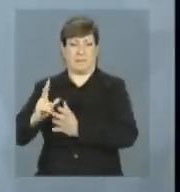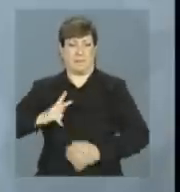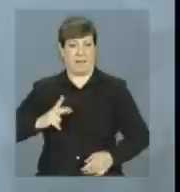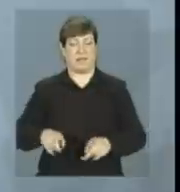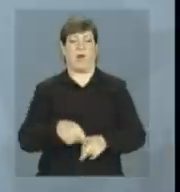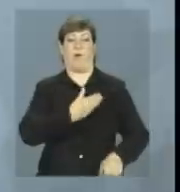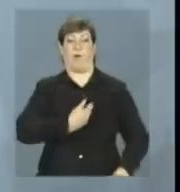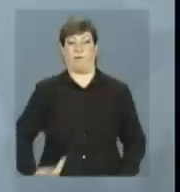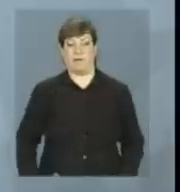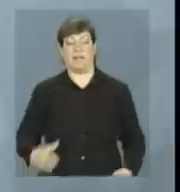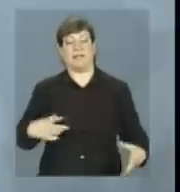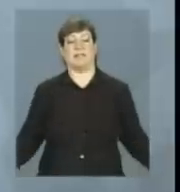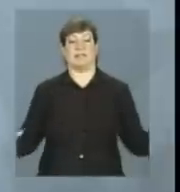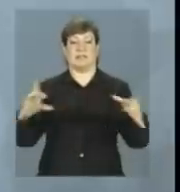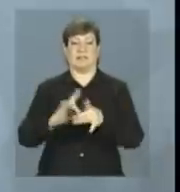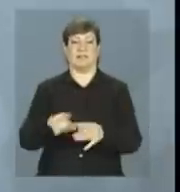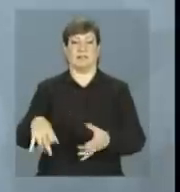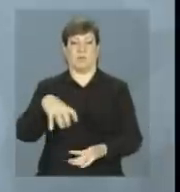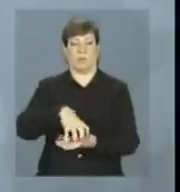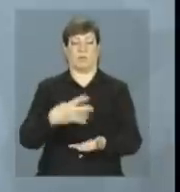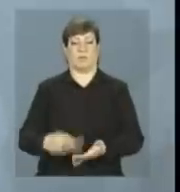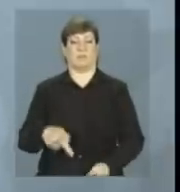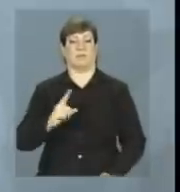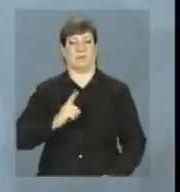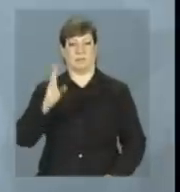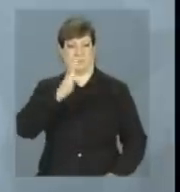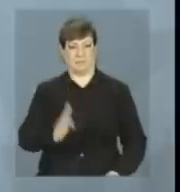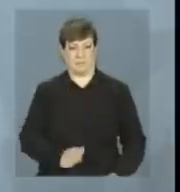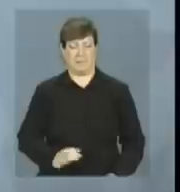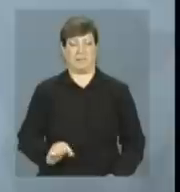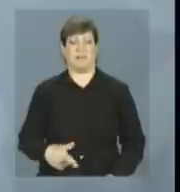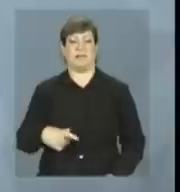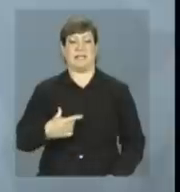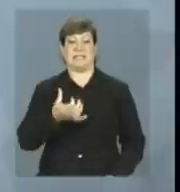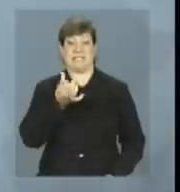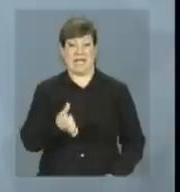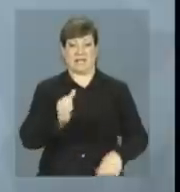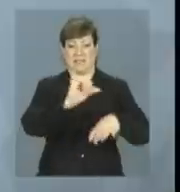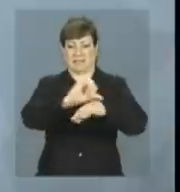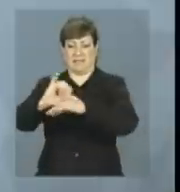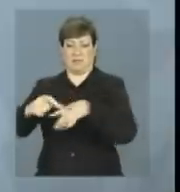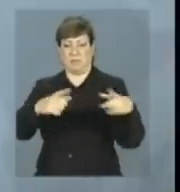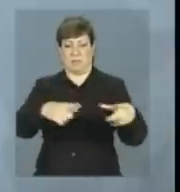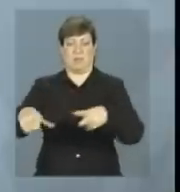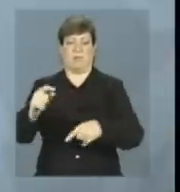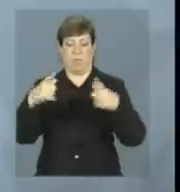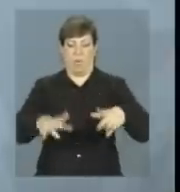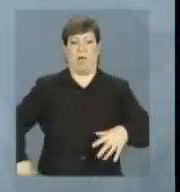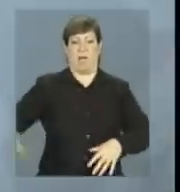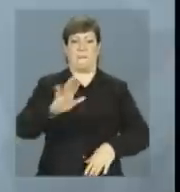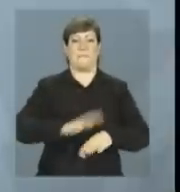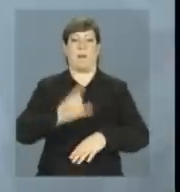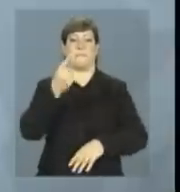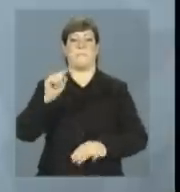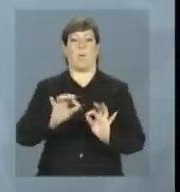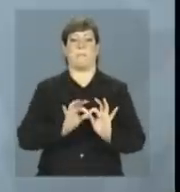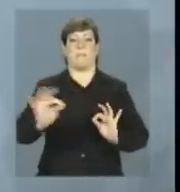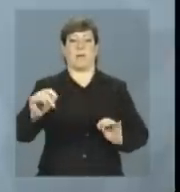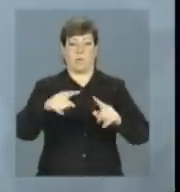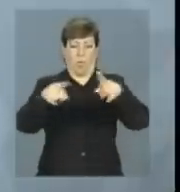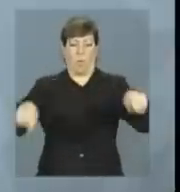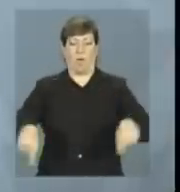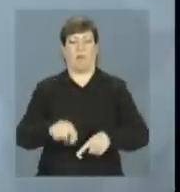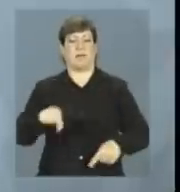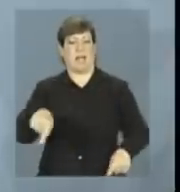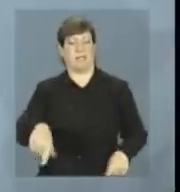governamentais que integram a Delegação Nacional. Elas vão ocupar seis estandes em uma área de mais de mil metros quadrados, nesta